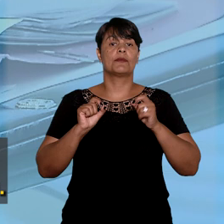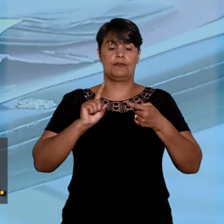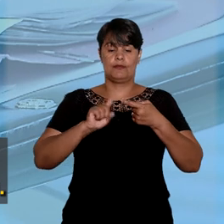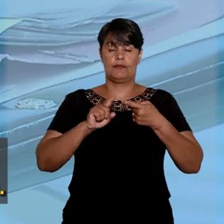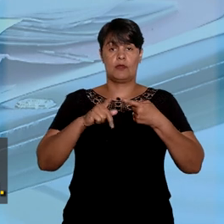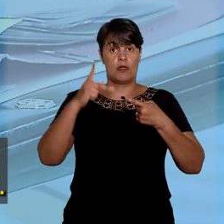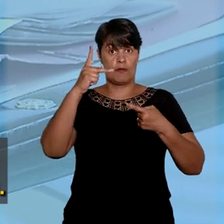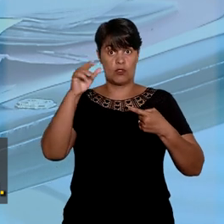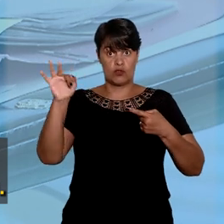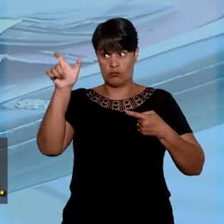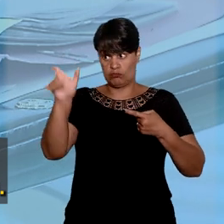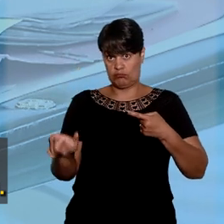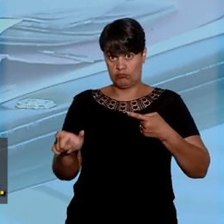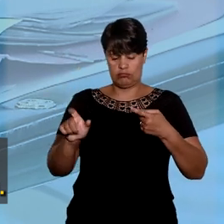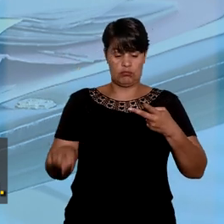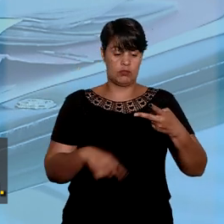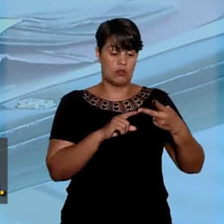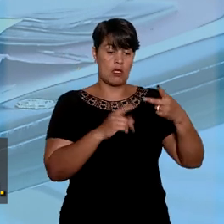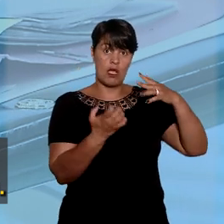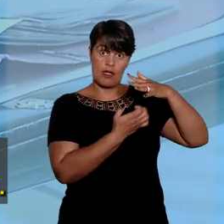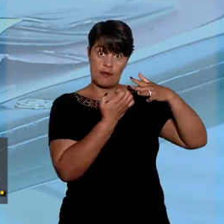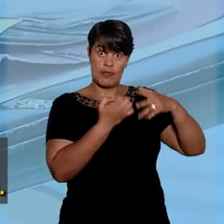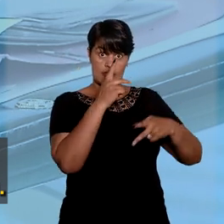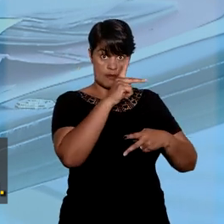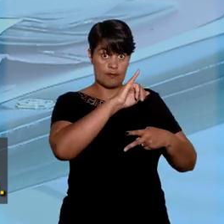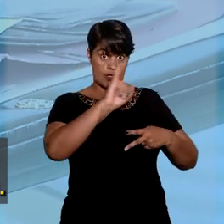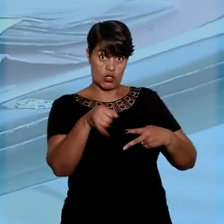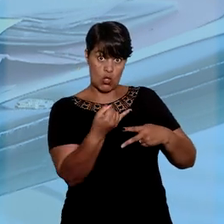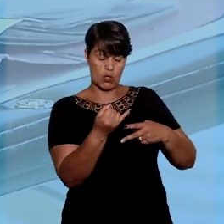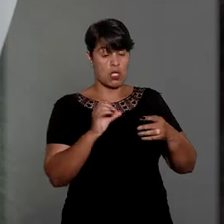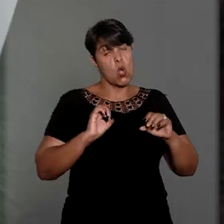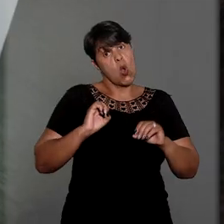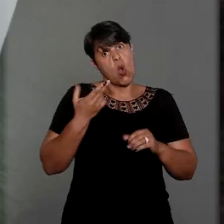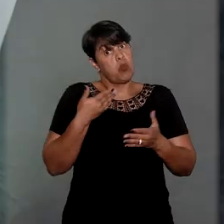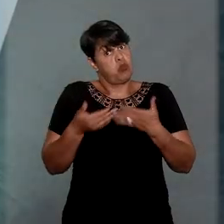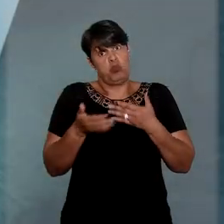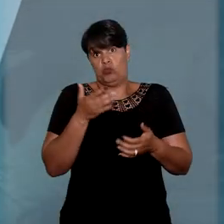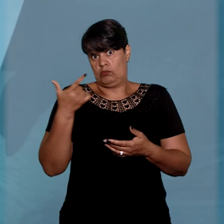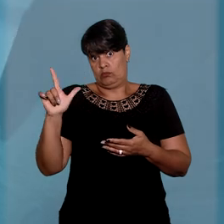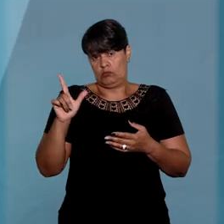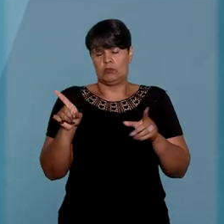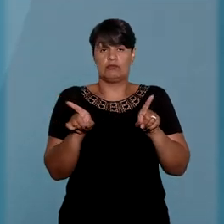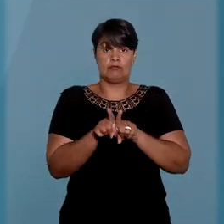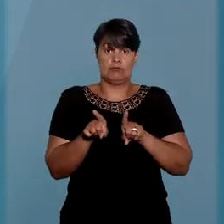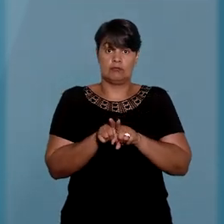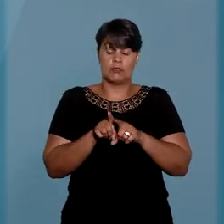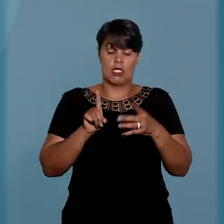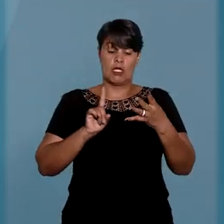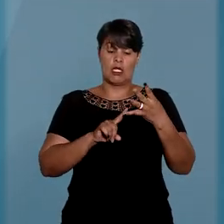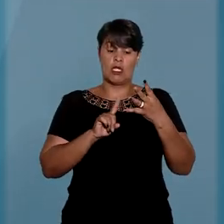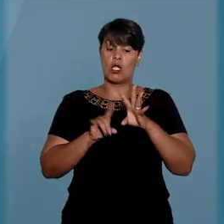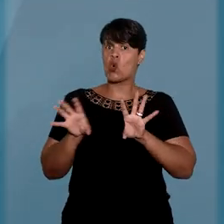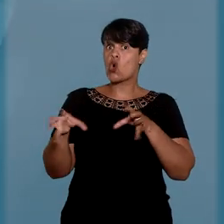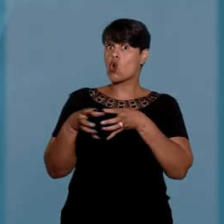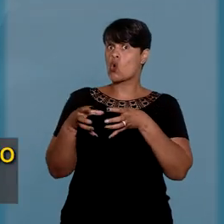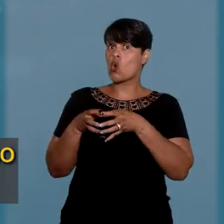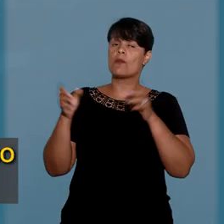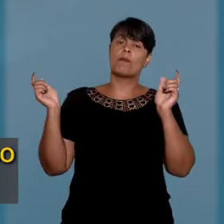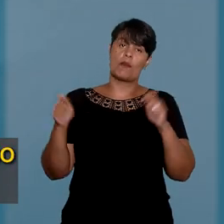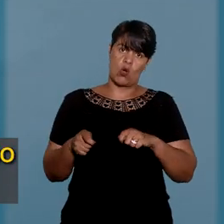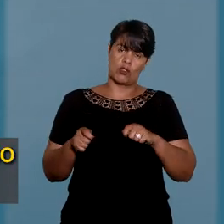física, jurídica, ente despersonalizado. Há também o mandado de segurança coletivo.